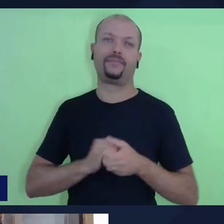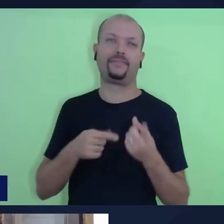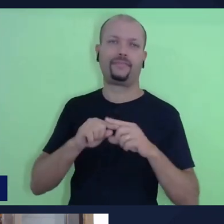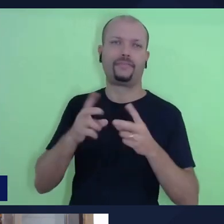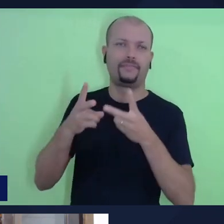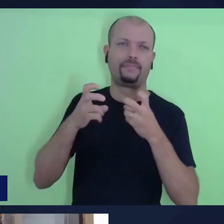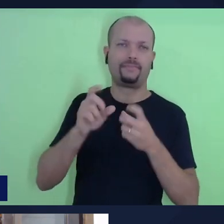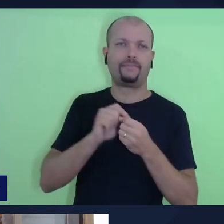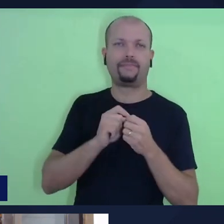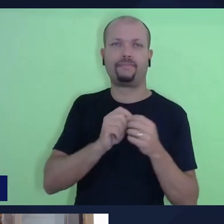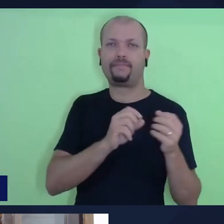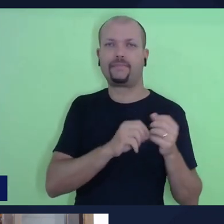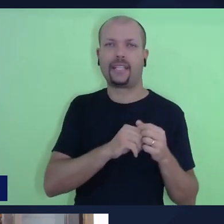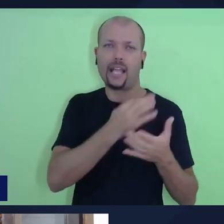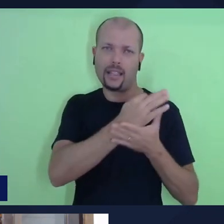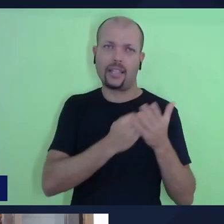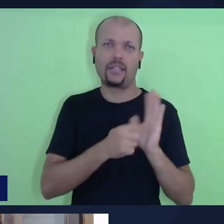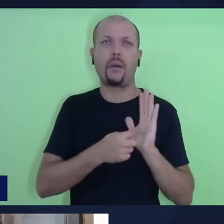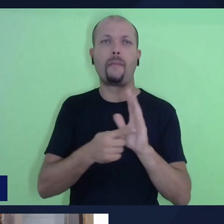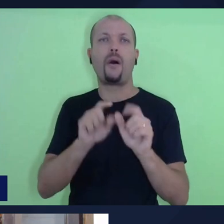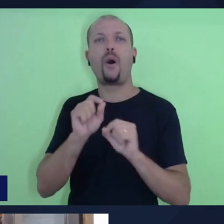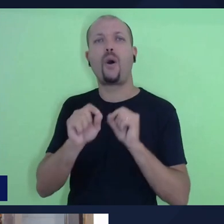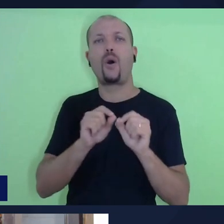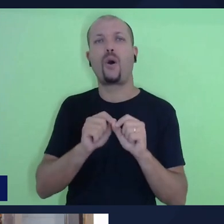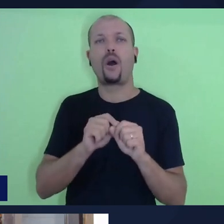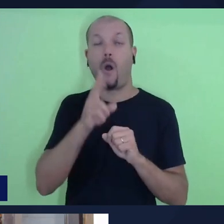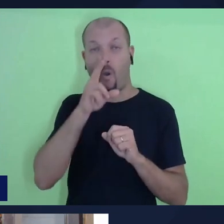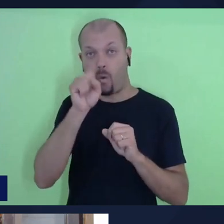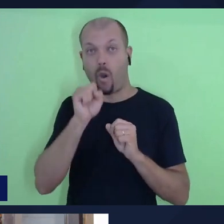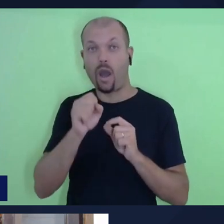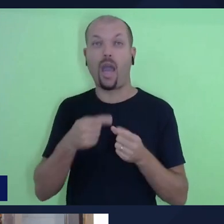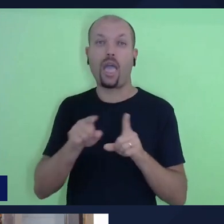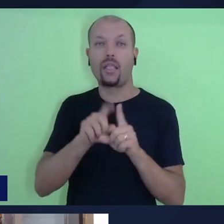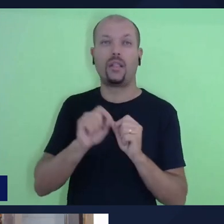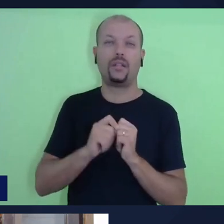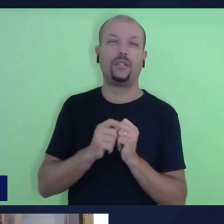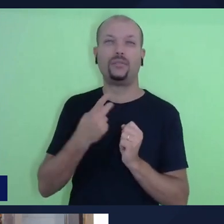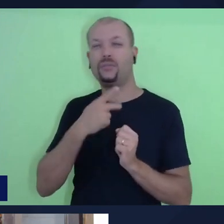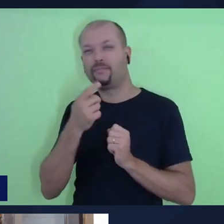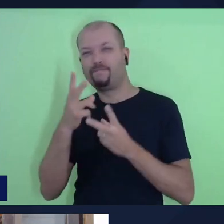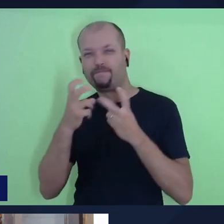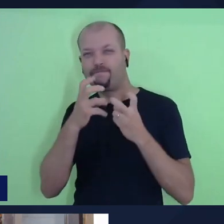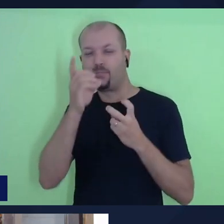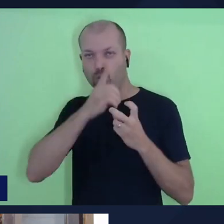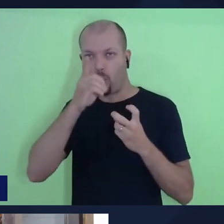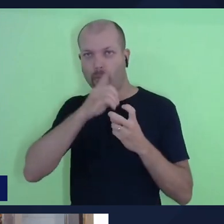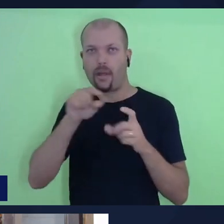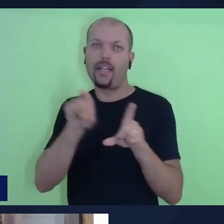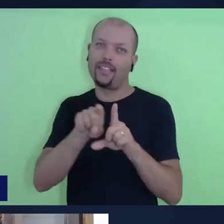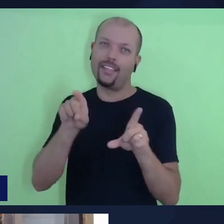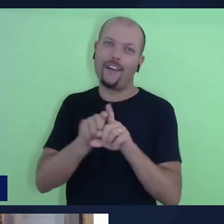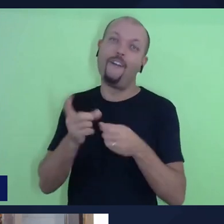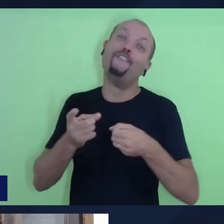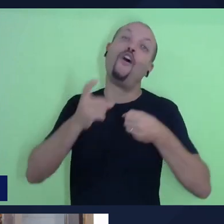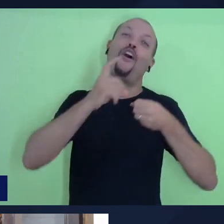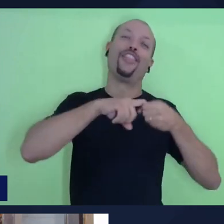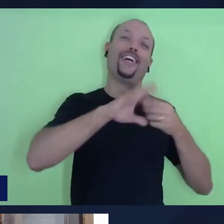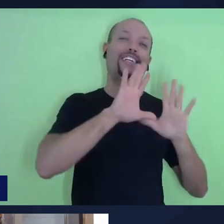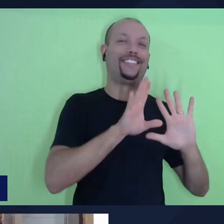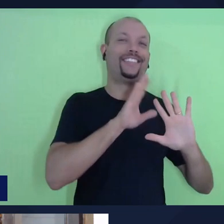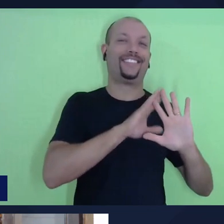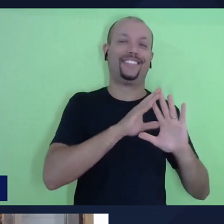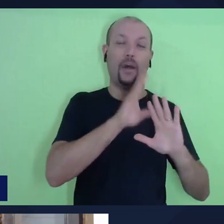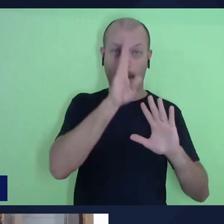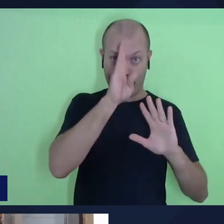sequência de textos que apresentam isso de forma mais forte. Quando a gente vai para o domingo, que agora voltando, né, para o miolo, para o